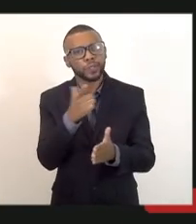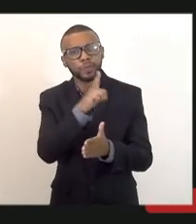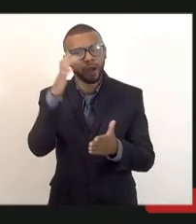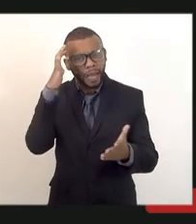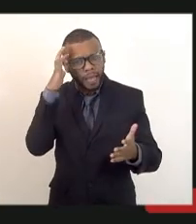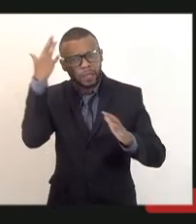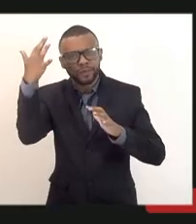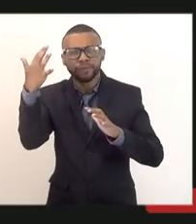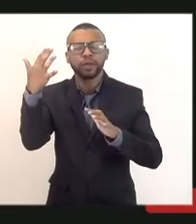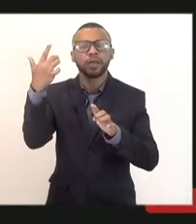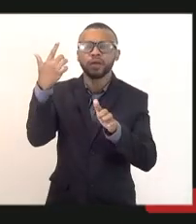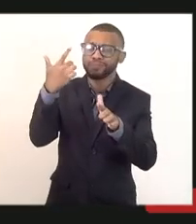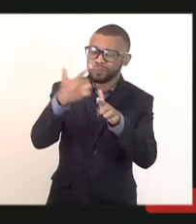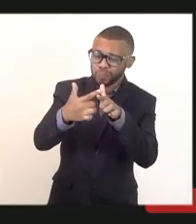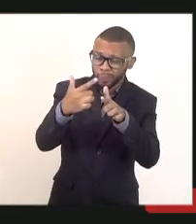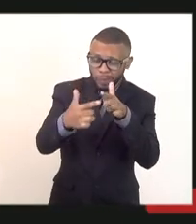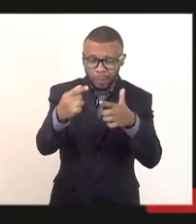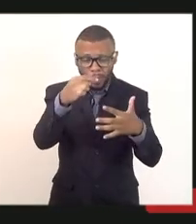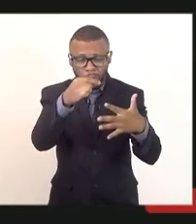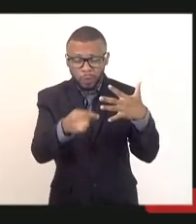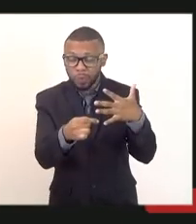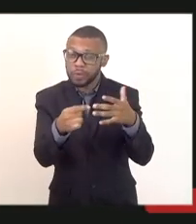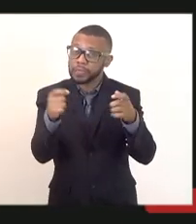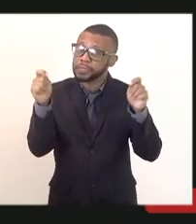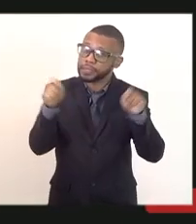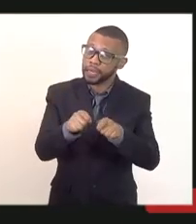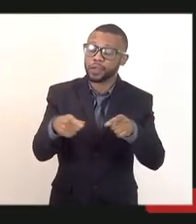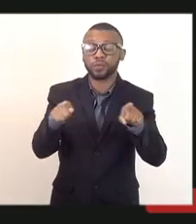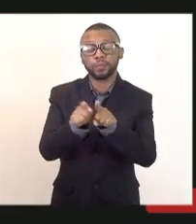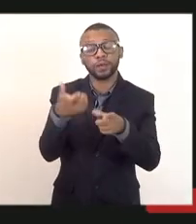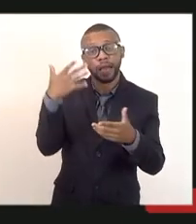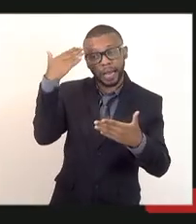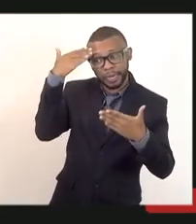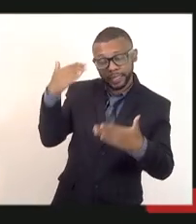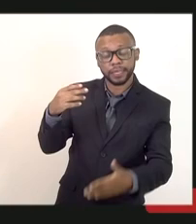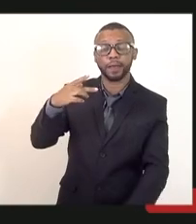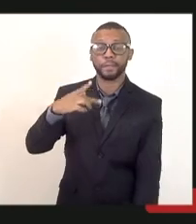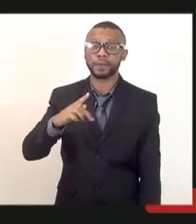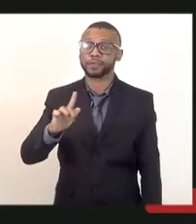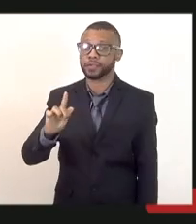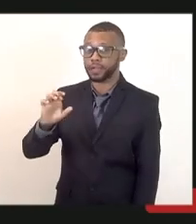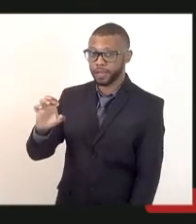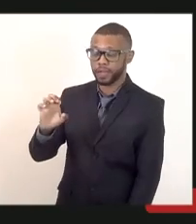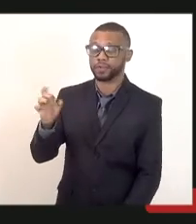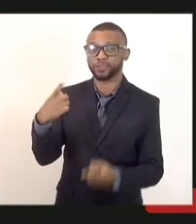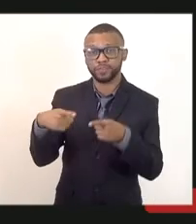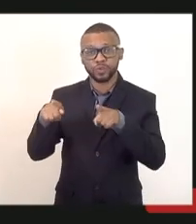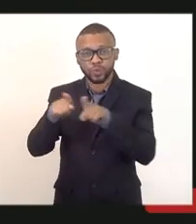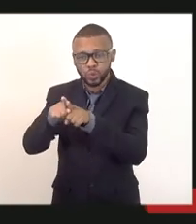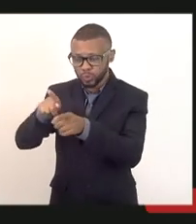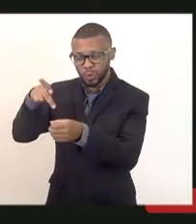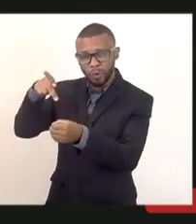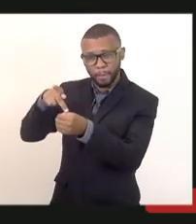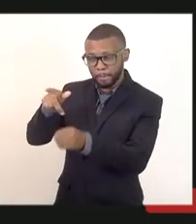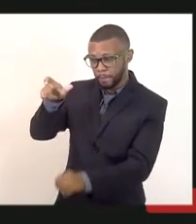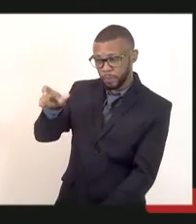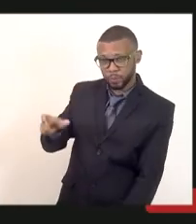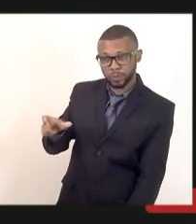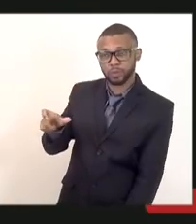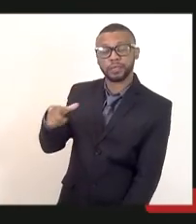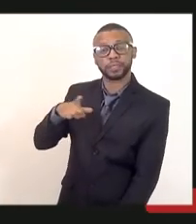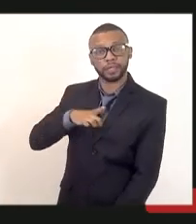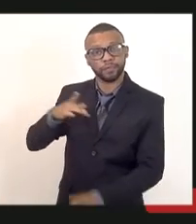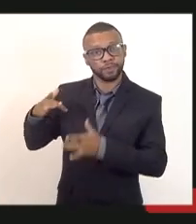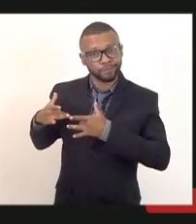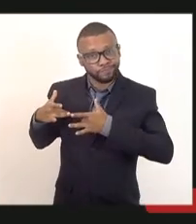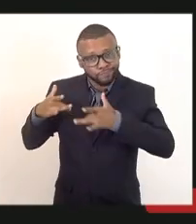dentro do possível. Eu quero também agradecer a PGE também, onde estive com o procurador, que prontamente se colocou à disposição, que é